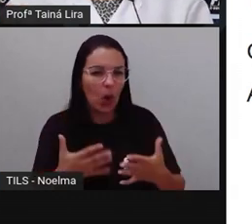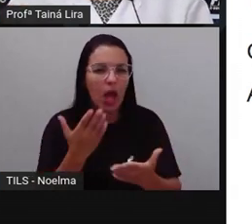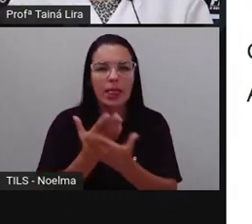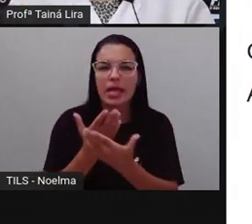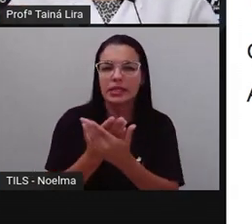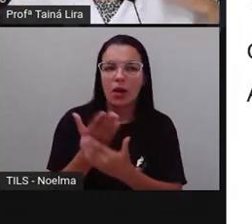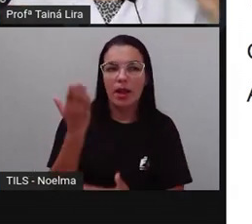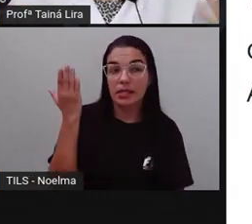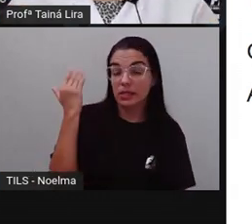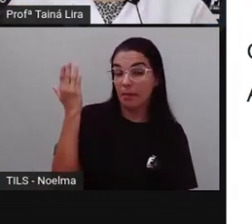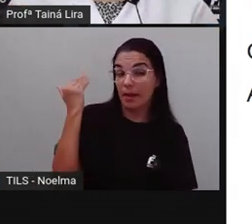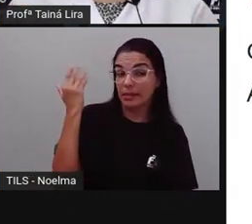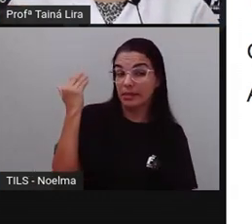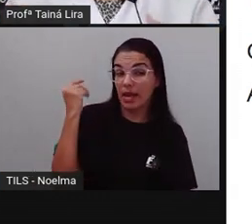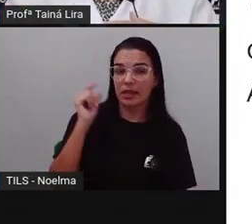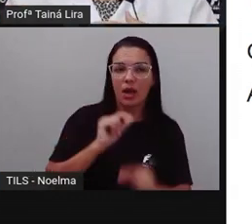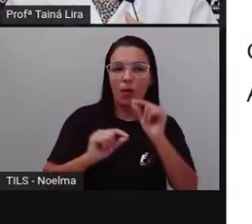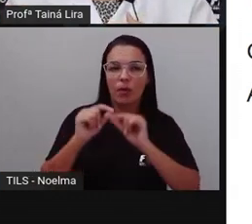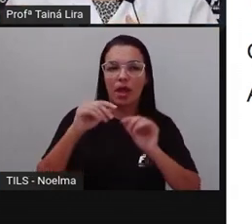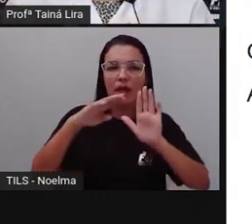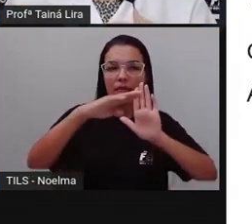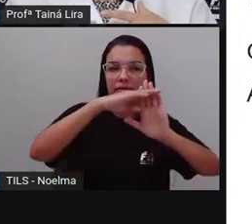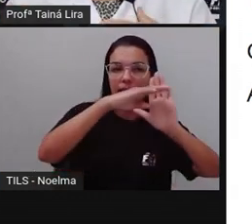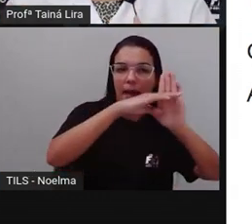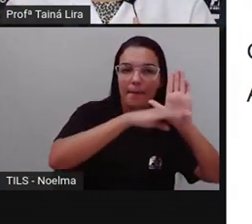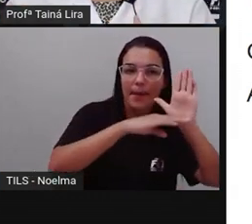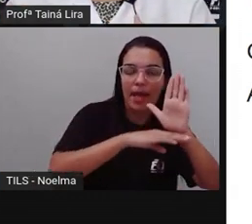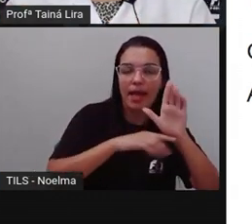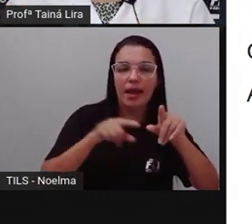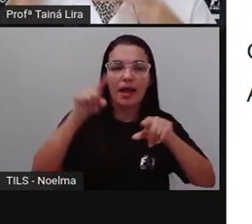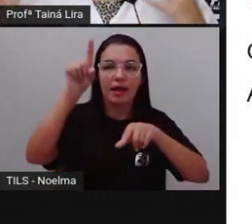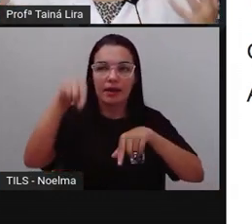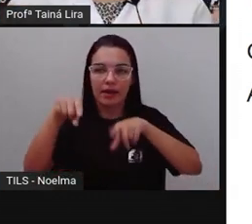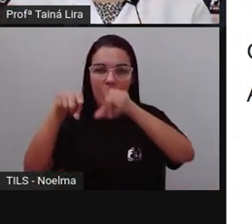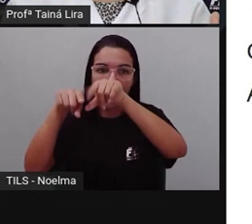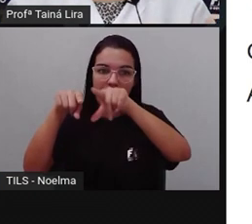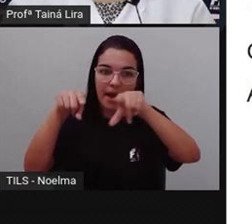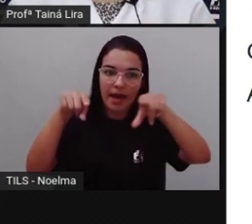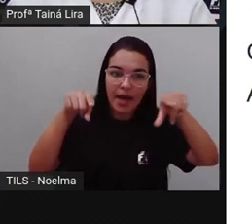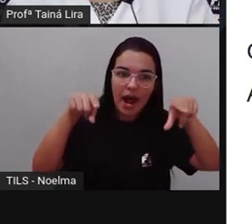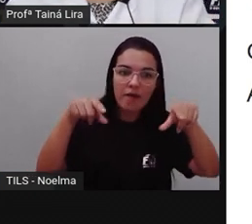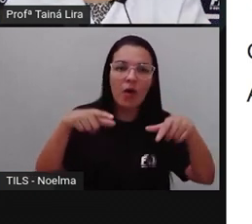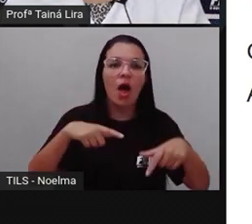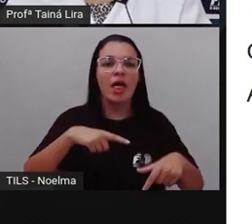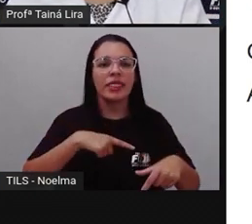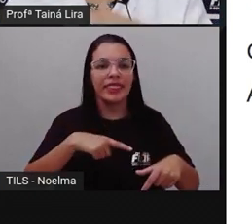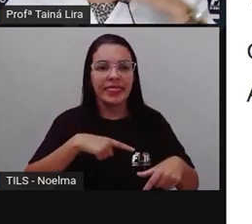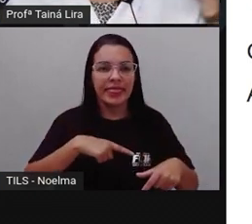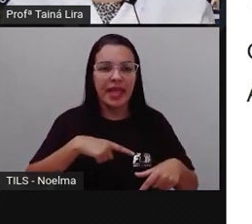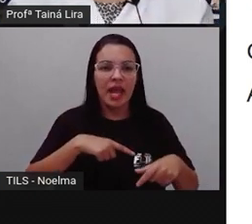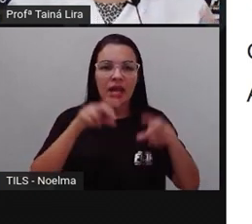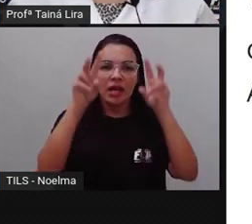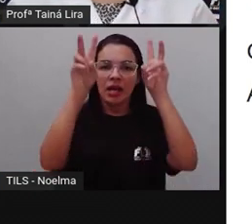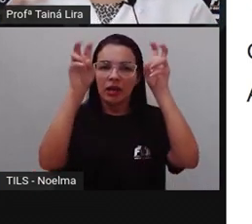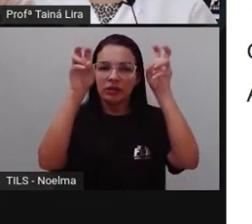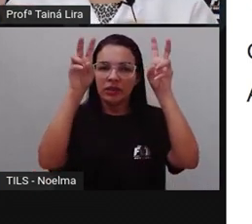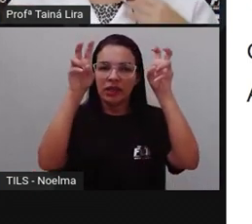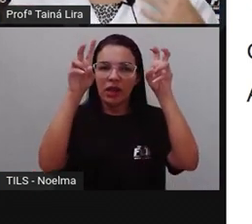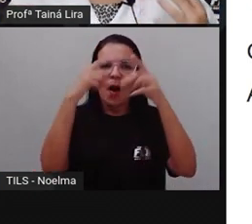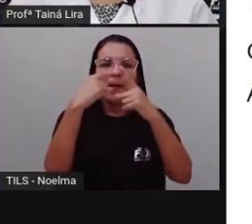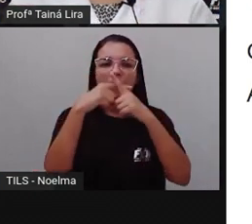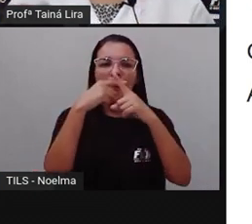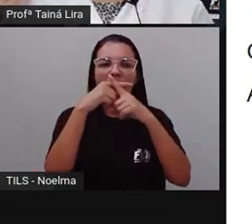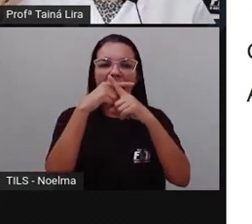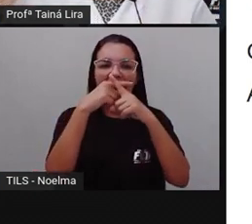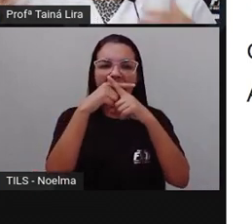tabelas e os gráficos, Eles têm, né, Um título para ajudar na interpretação de quem está